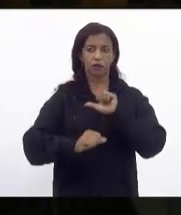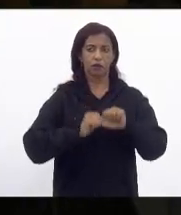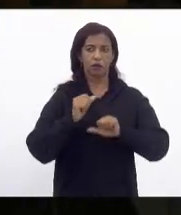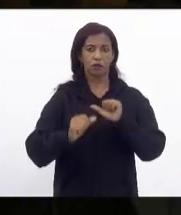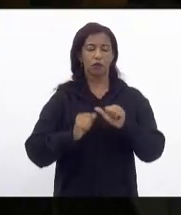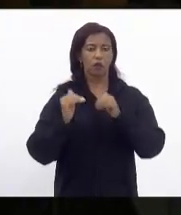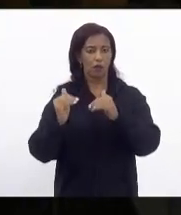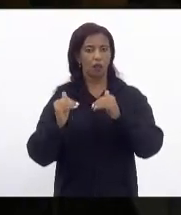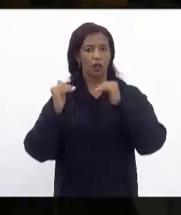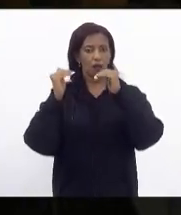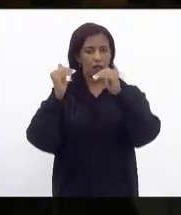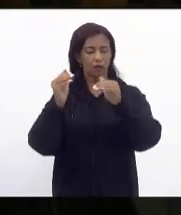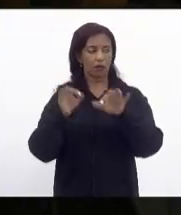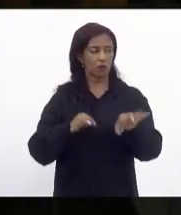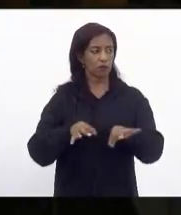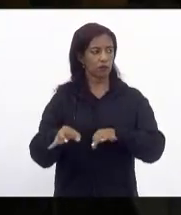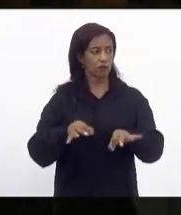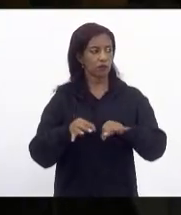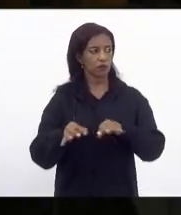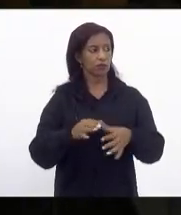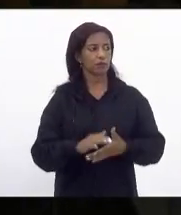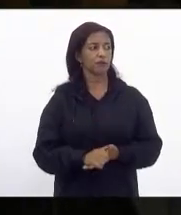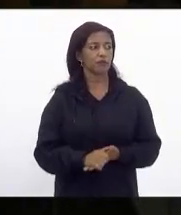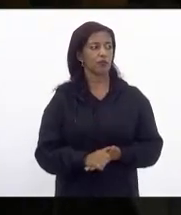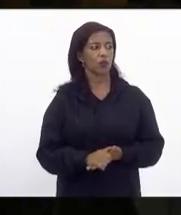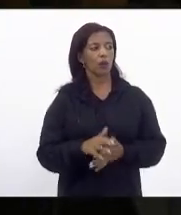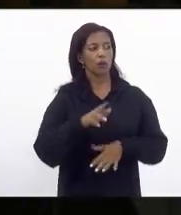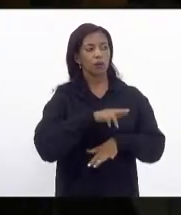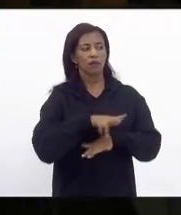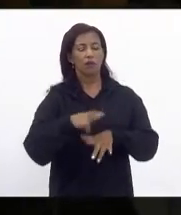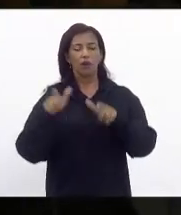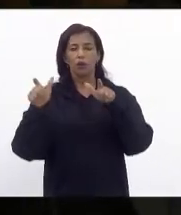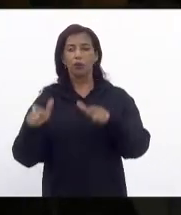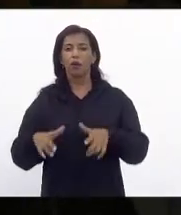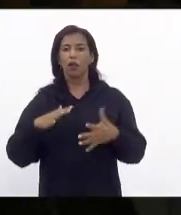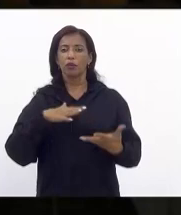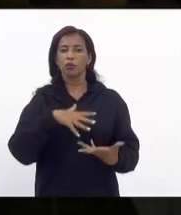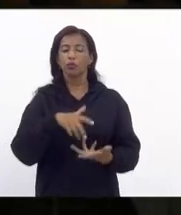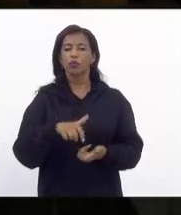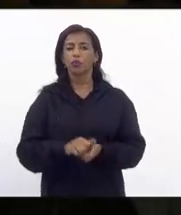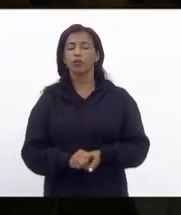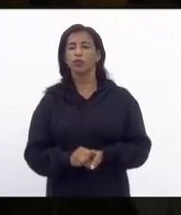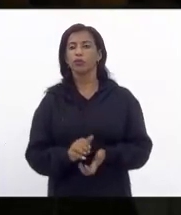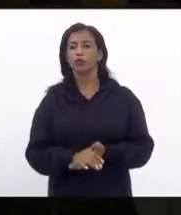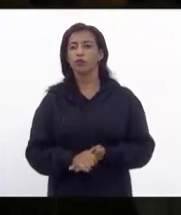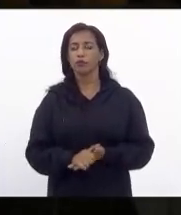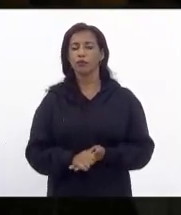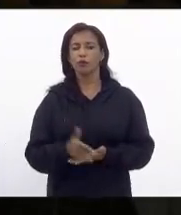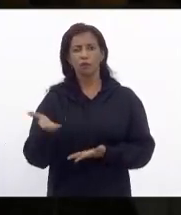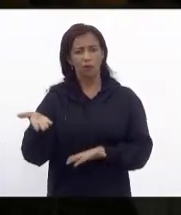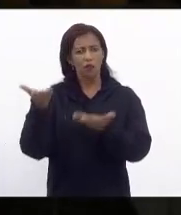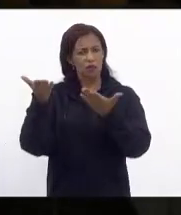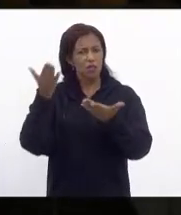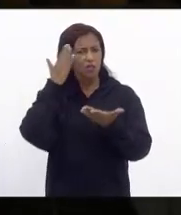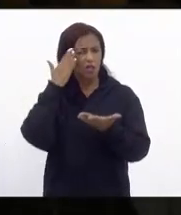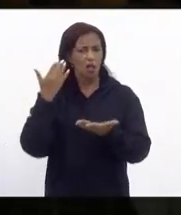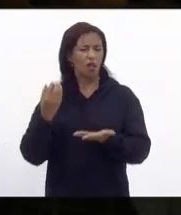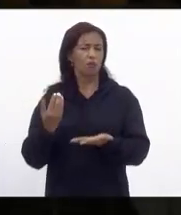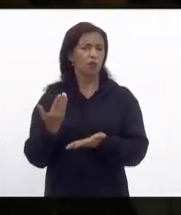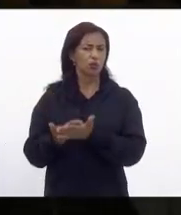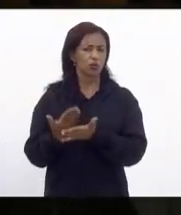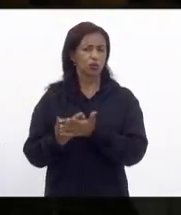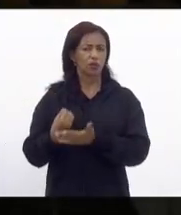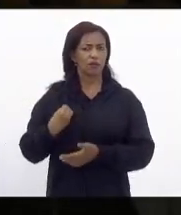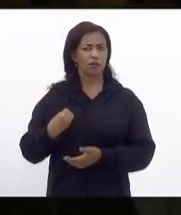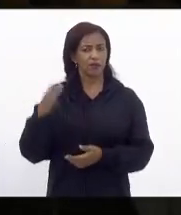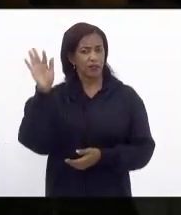ferroviário elevado à condição de um transporte metroviário como em vários lugares do mundo em vários lugares do mundo Nossa Excelência sabe que eu estudei vivi vários anos na